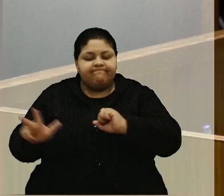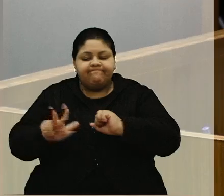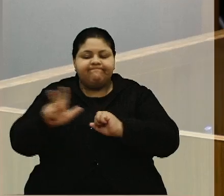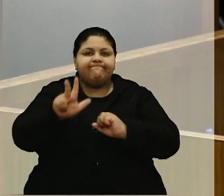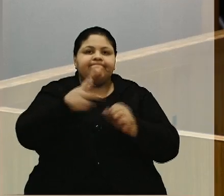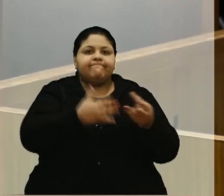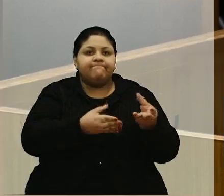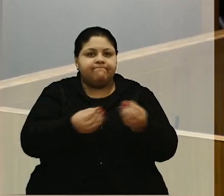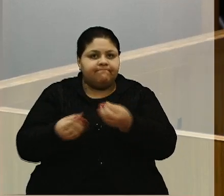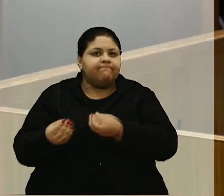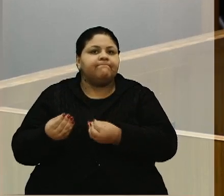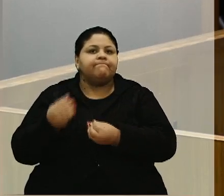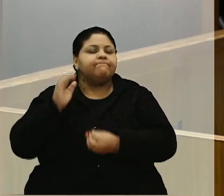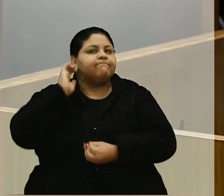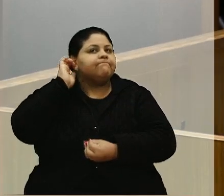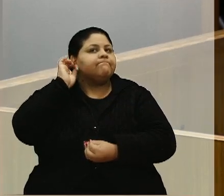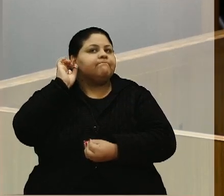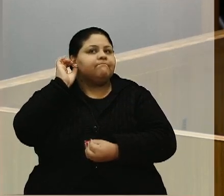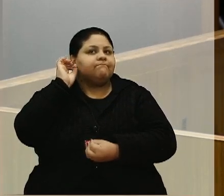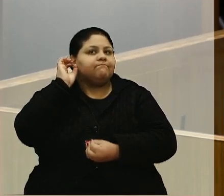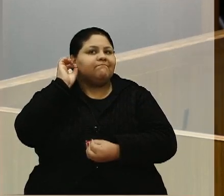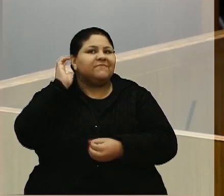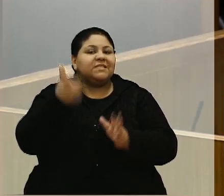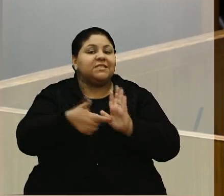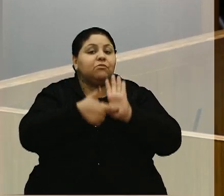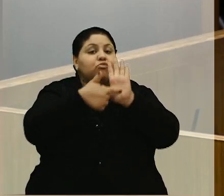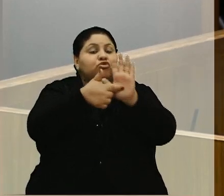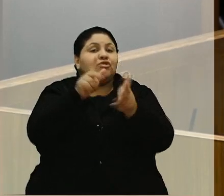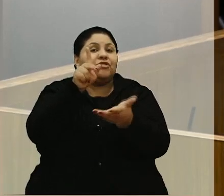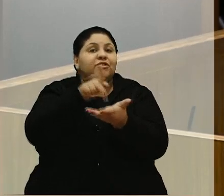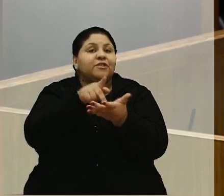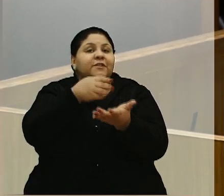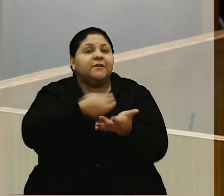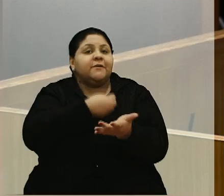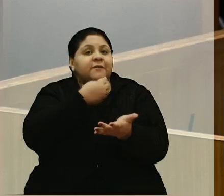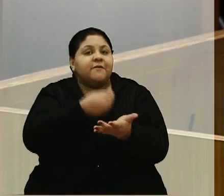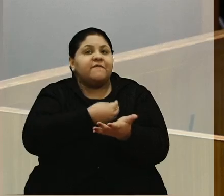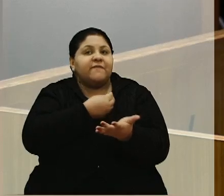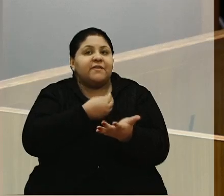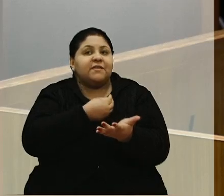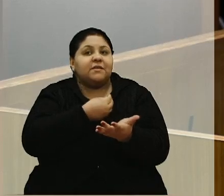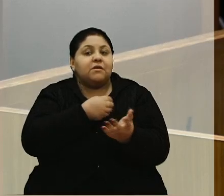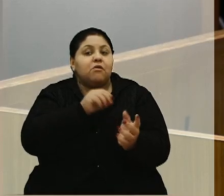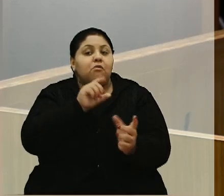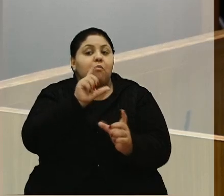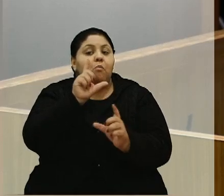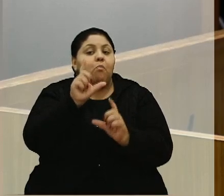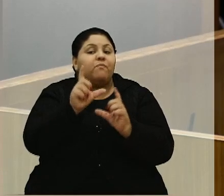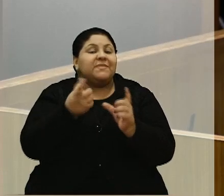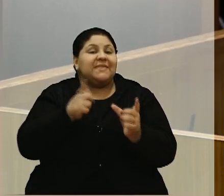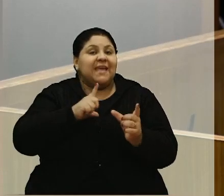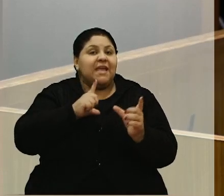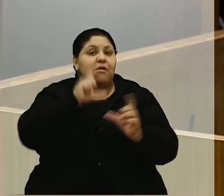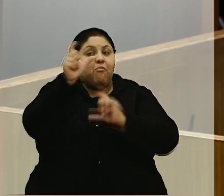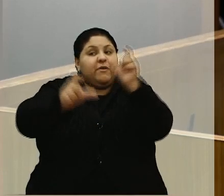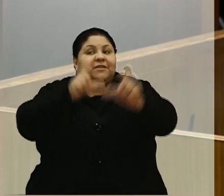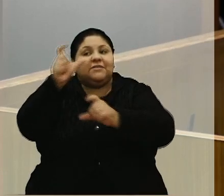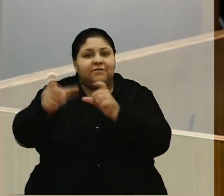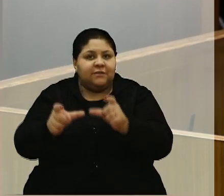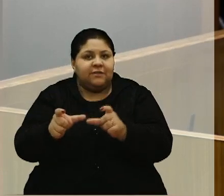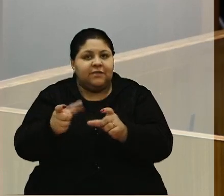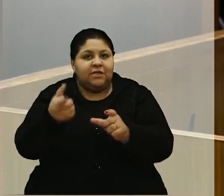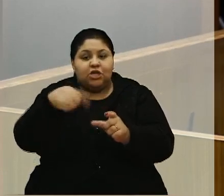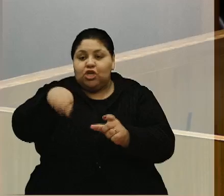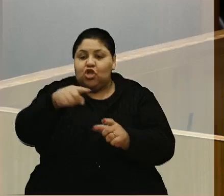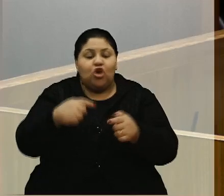e mostrar realmente que a vida é feita em muitas mãos e que a gente sozinho não